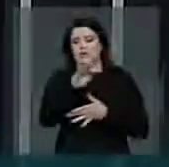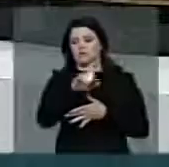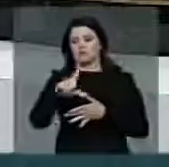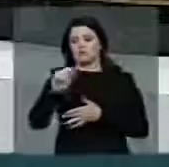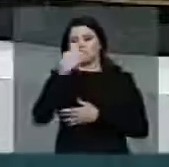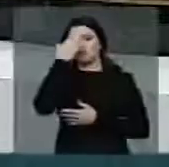Presidente, questão de ordem.